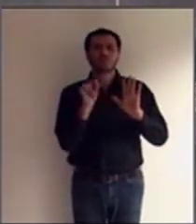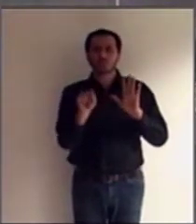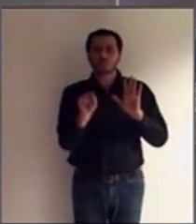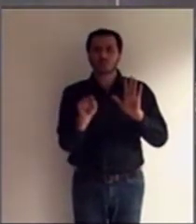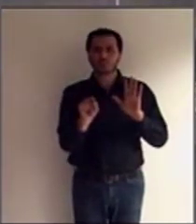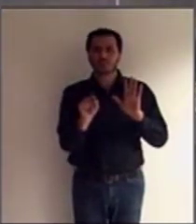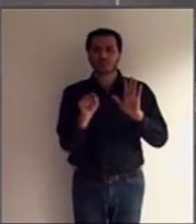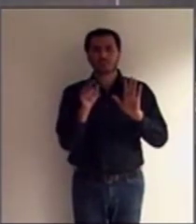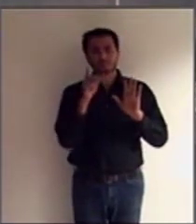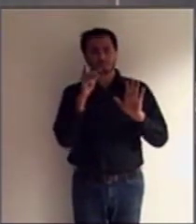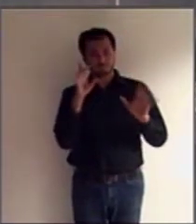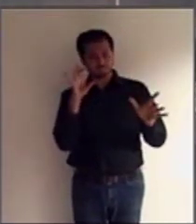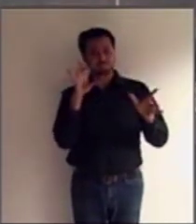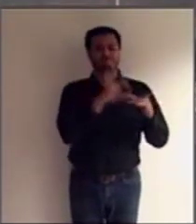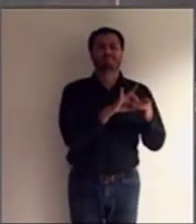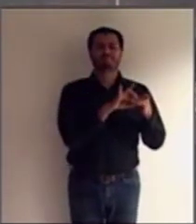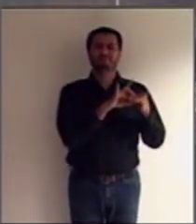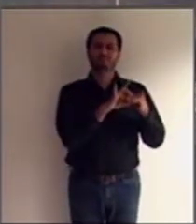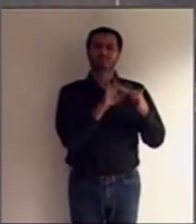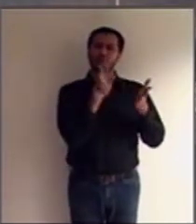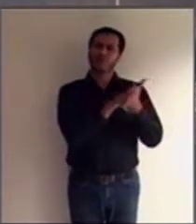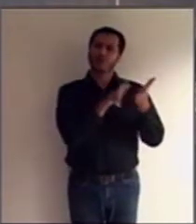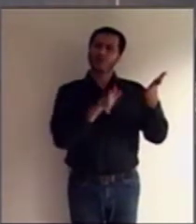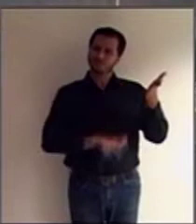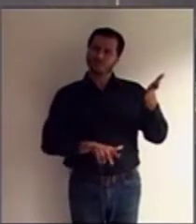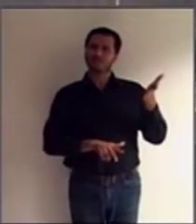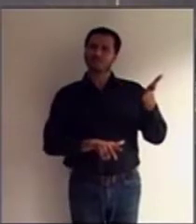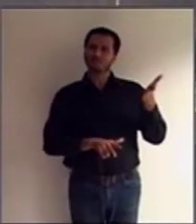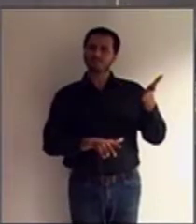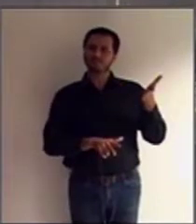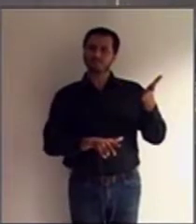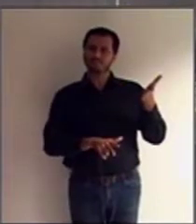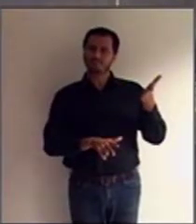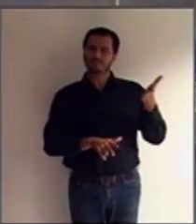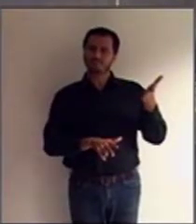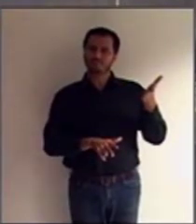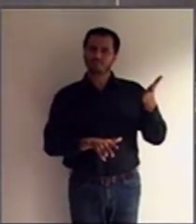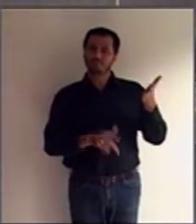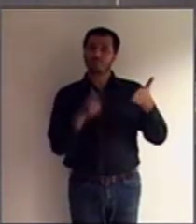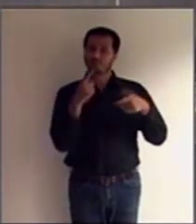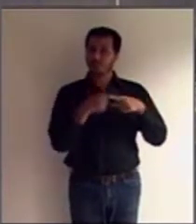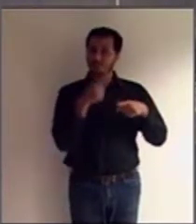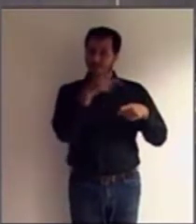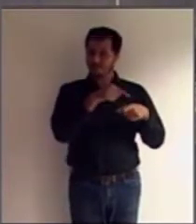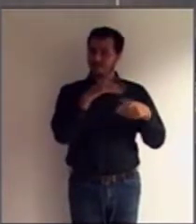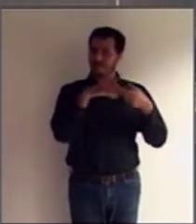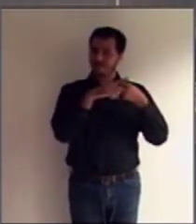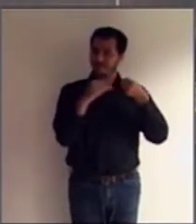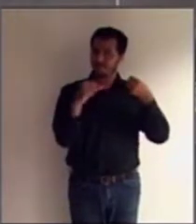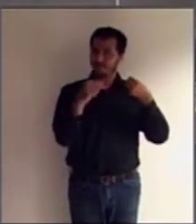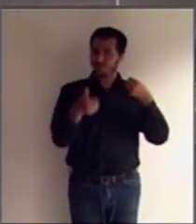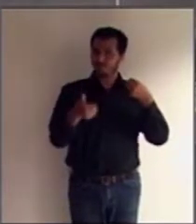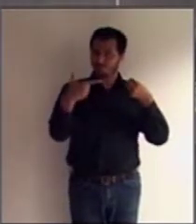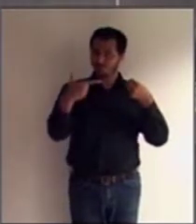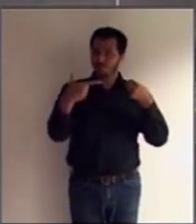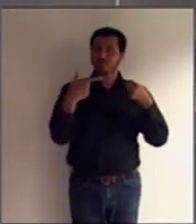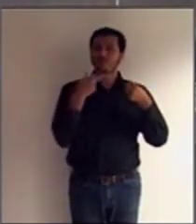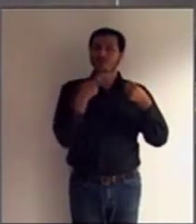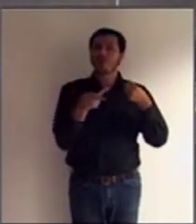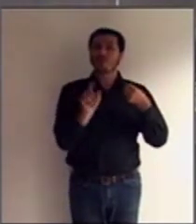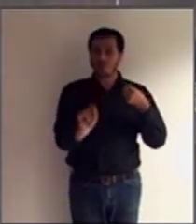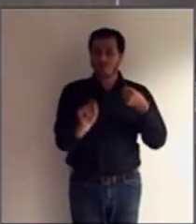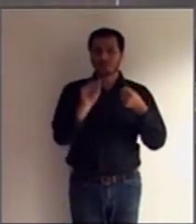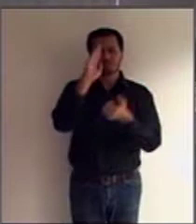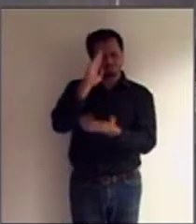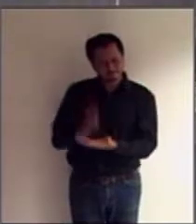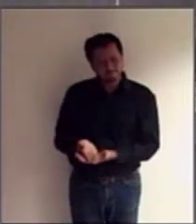aproxima-se da concepção da Convenção sobre os Direitos da Pessoa com Deficiência, que no artigo 12, reconhece às pessoas